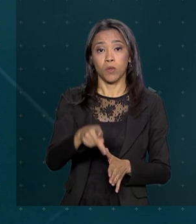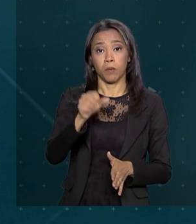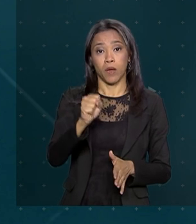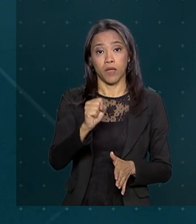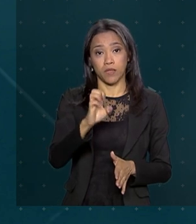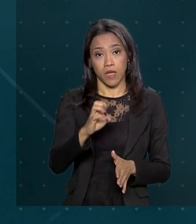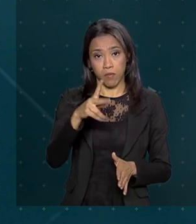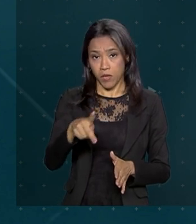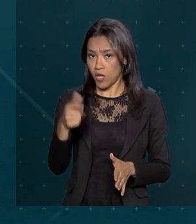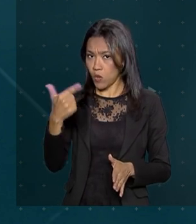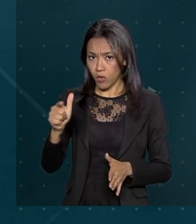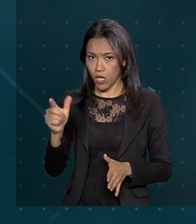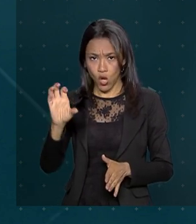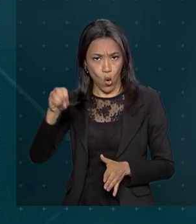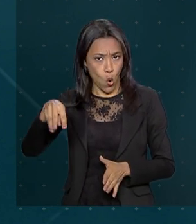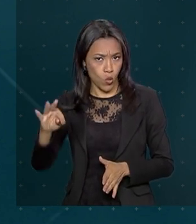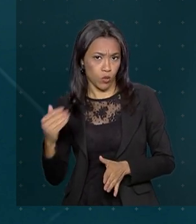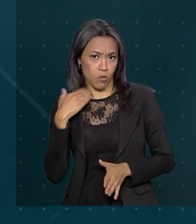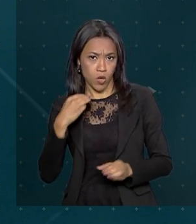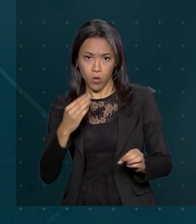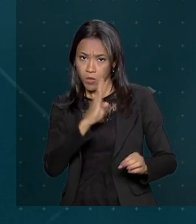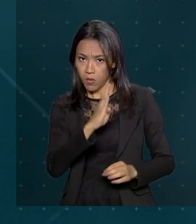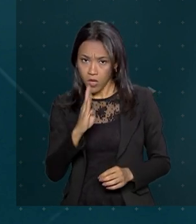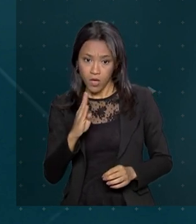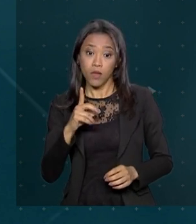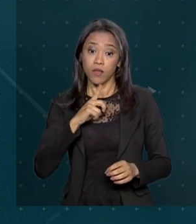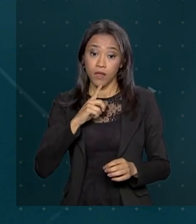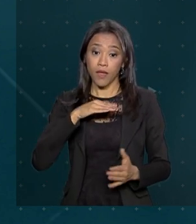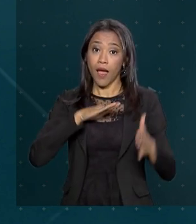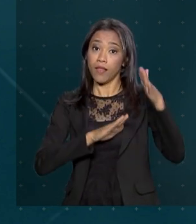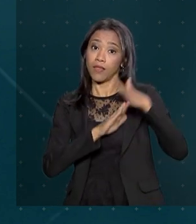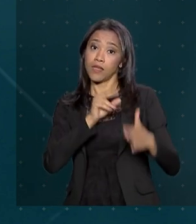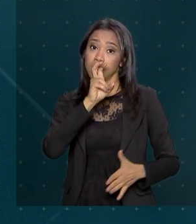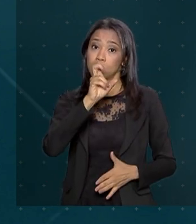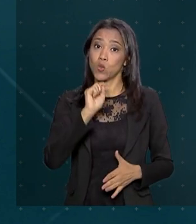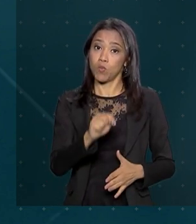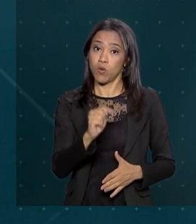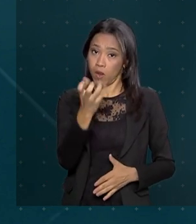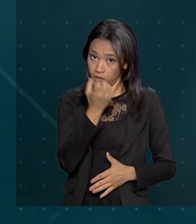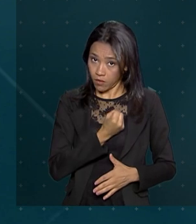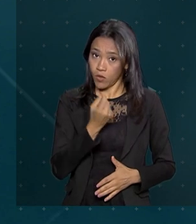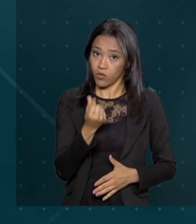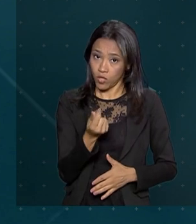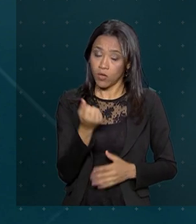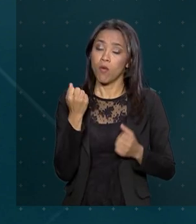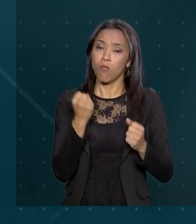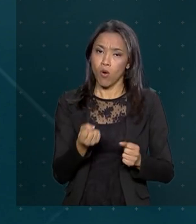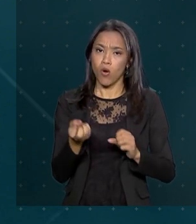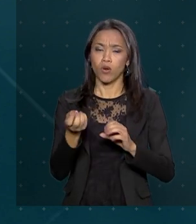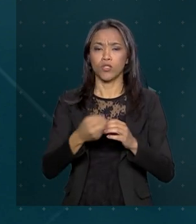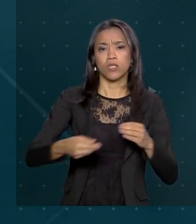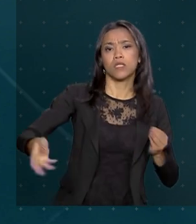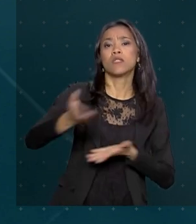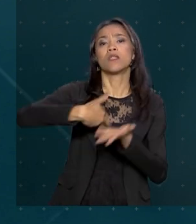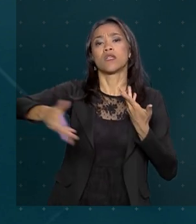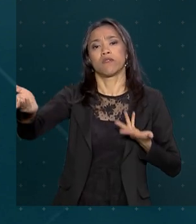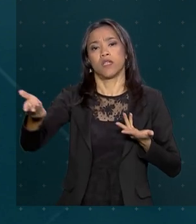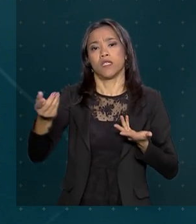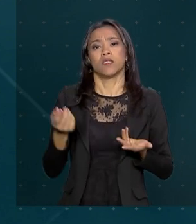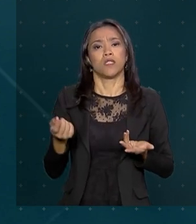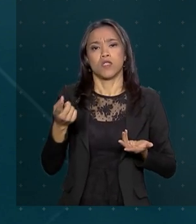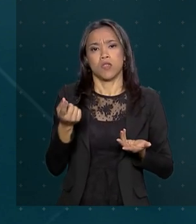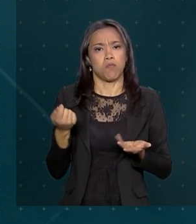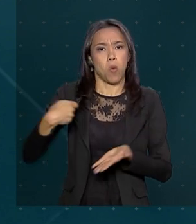não tem conta no Banco do Brasil e tem saldo de até 5 mil reais para receber, pode fazer transferência eletrônica, sem nenhum